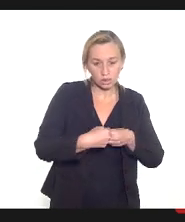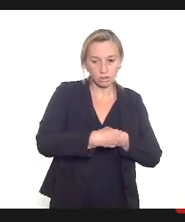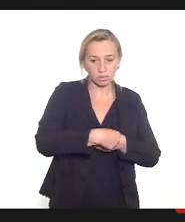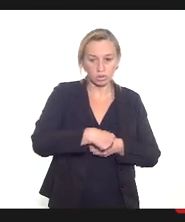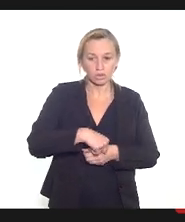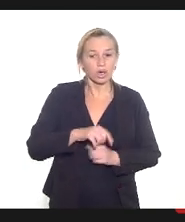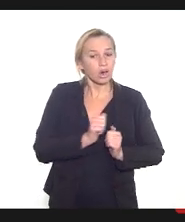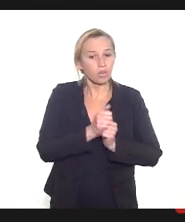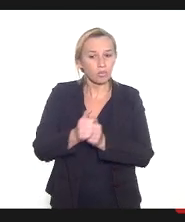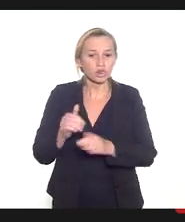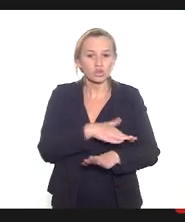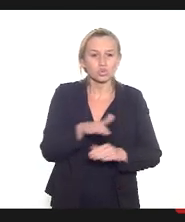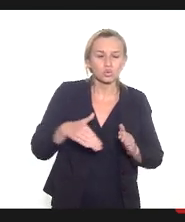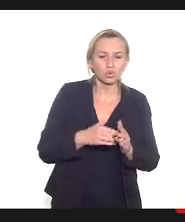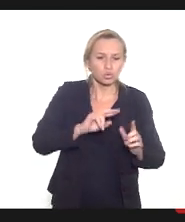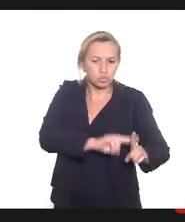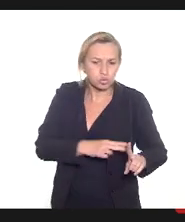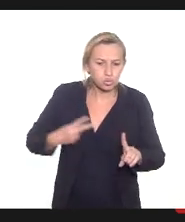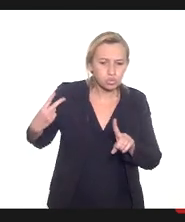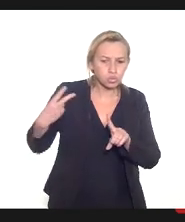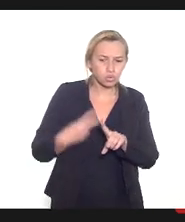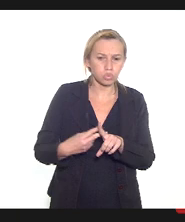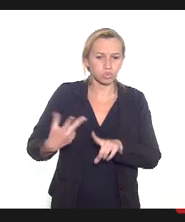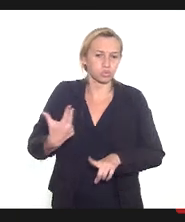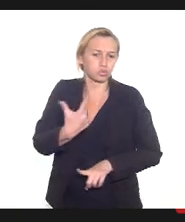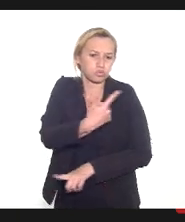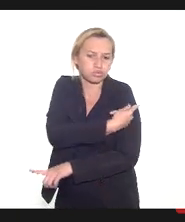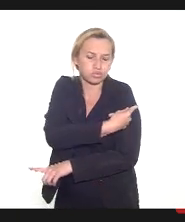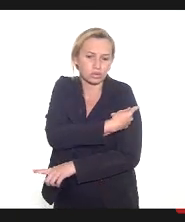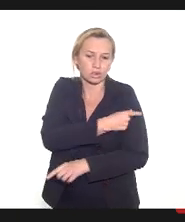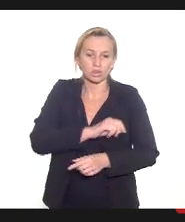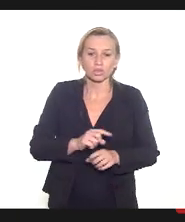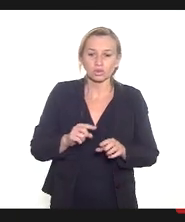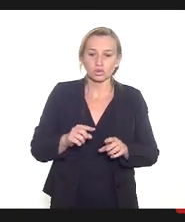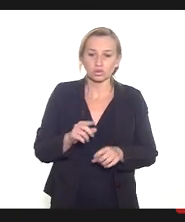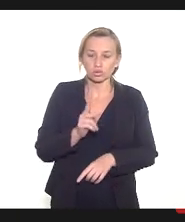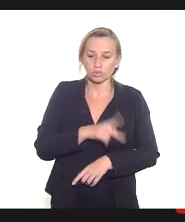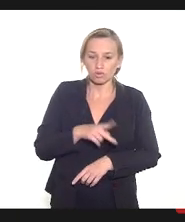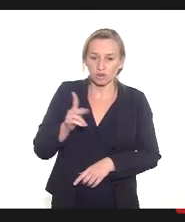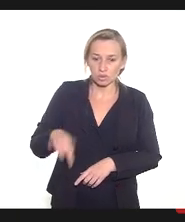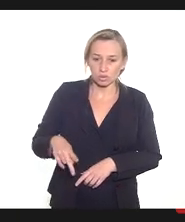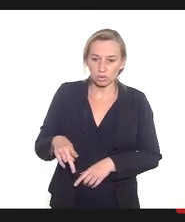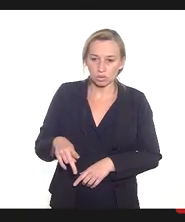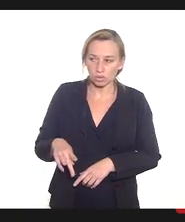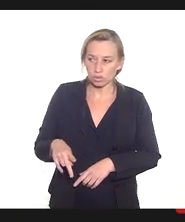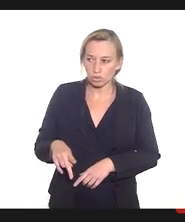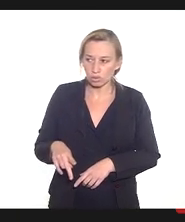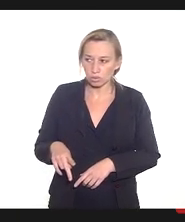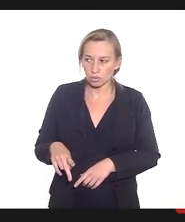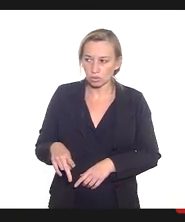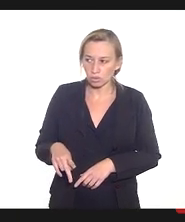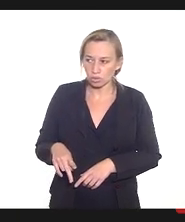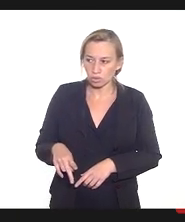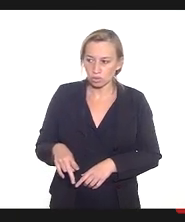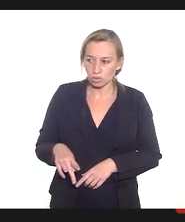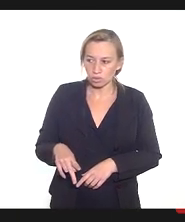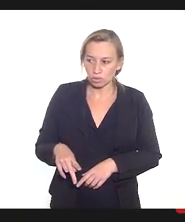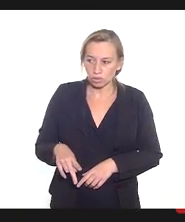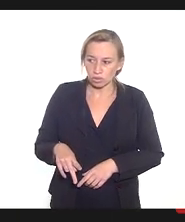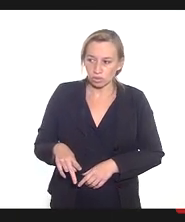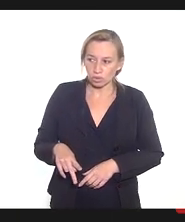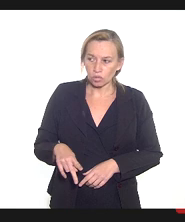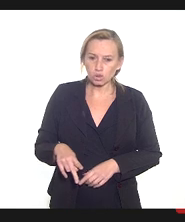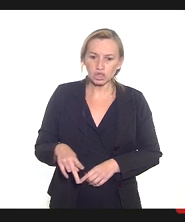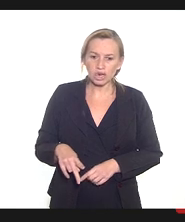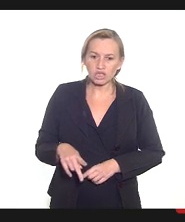acompanhou todo o desdobramento da vacinação com os professores e o deputado Valdeck e o deputado